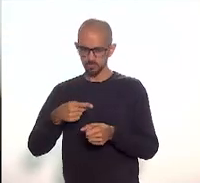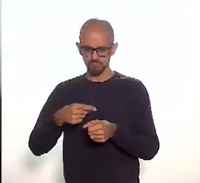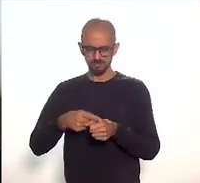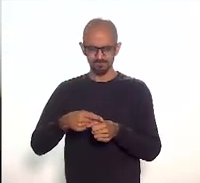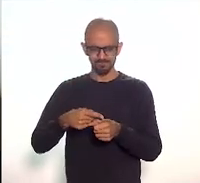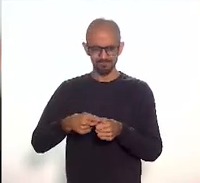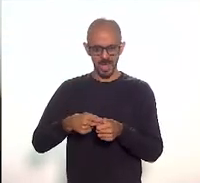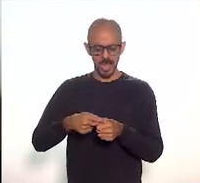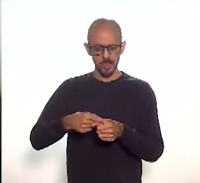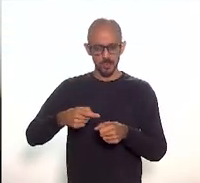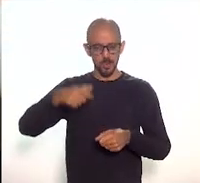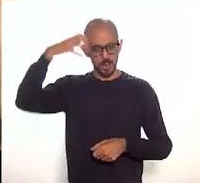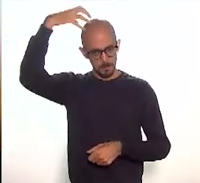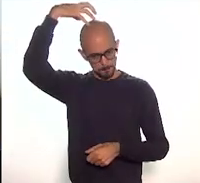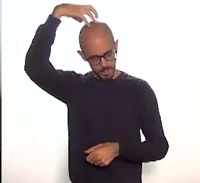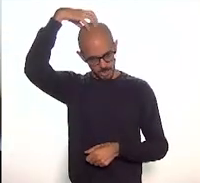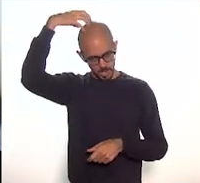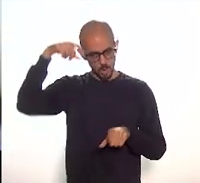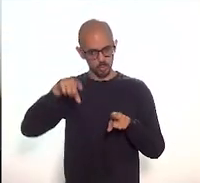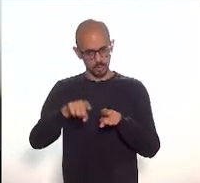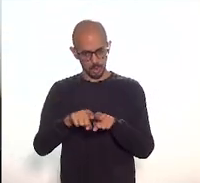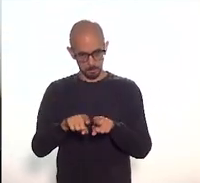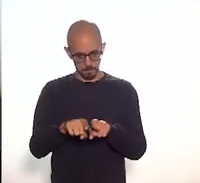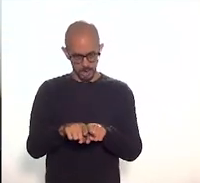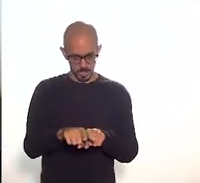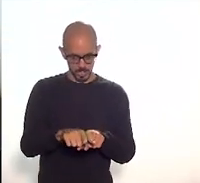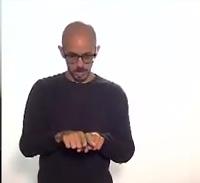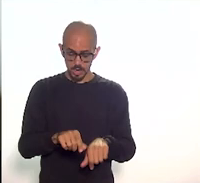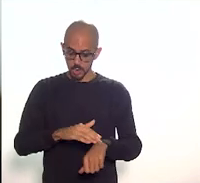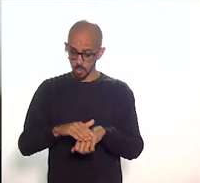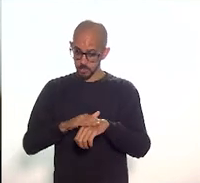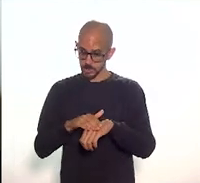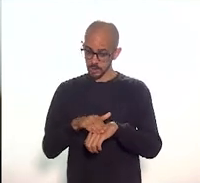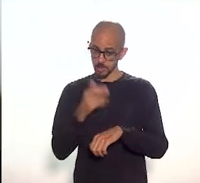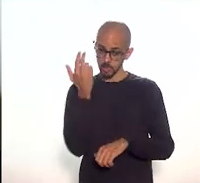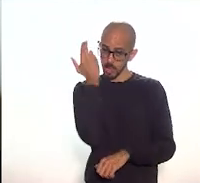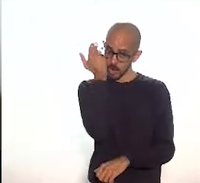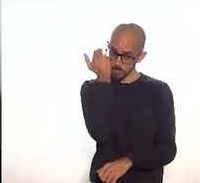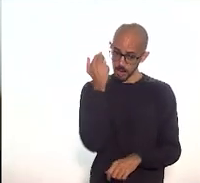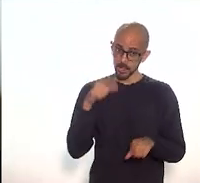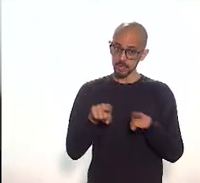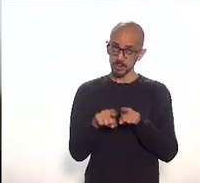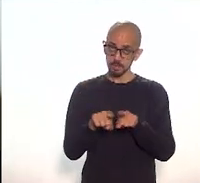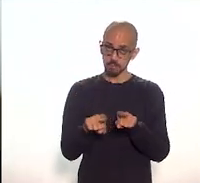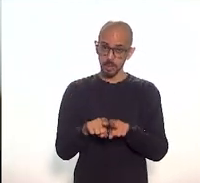E aí me lembrei também, conversando com o deputado Elion Marco Coelho, da nossa